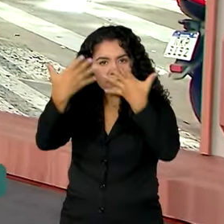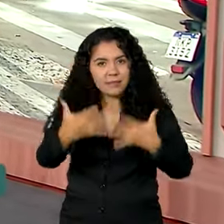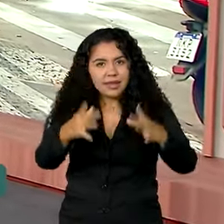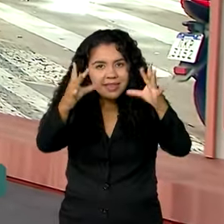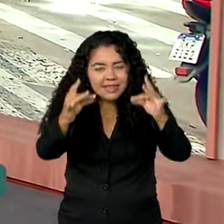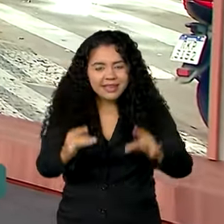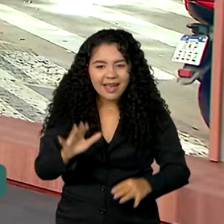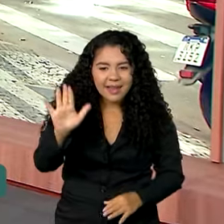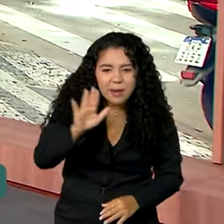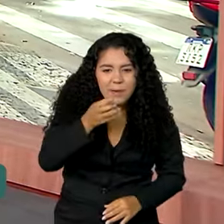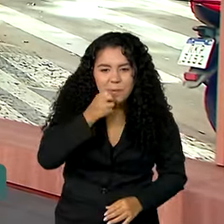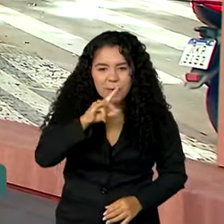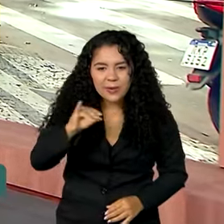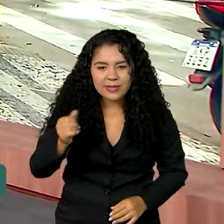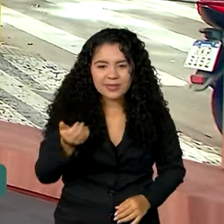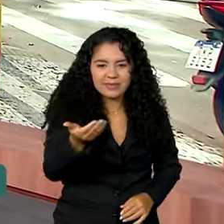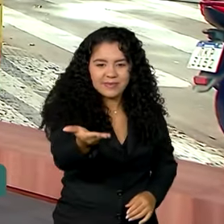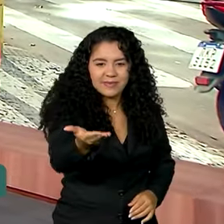Bom dia, Tiago.